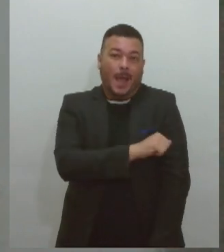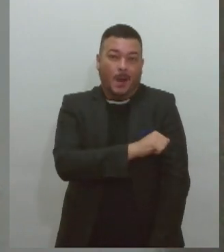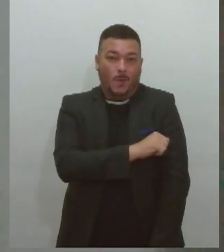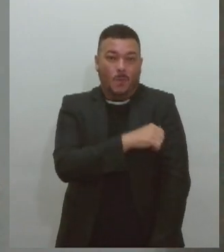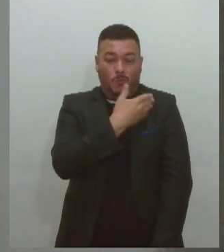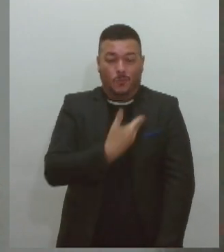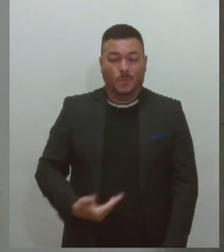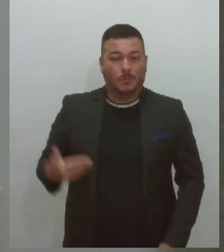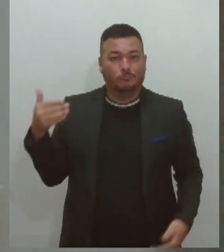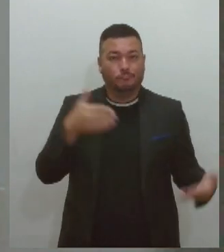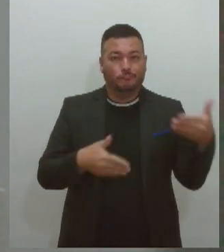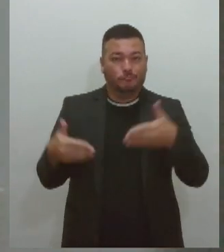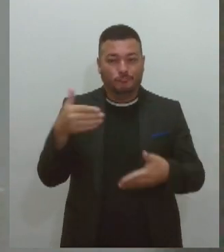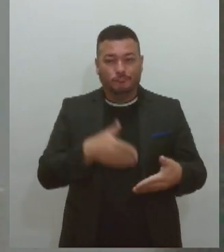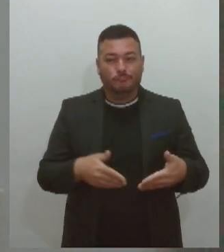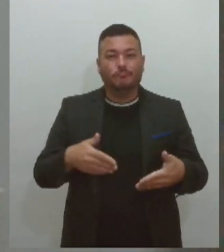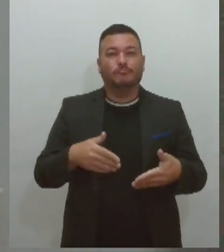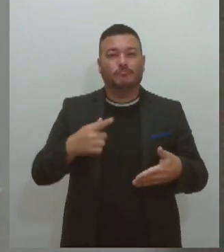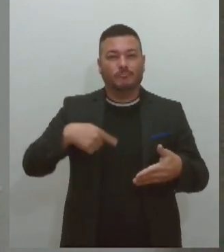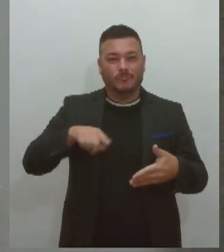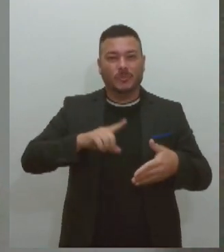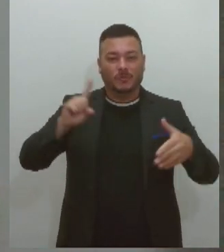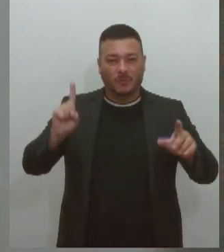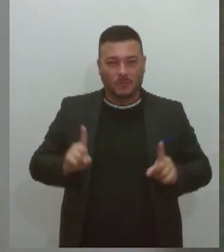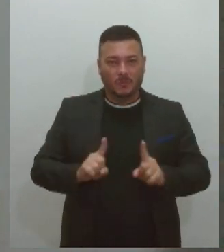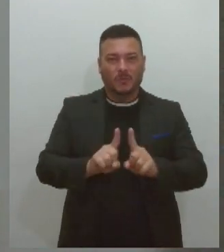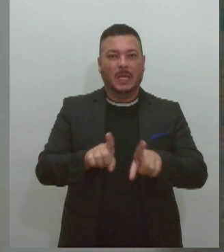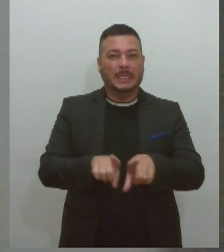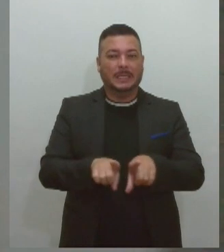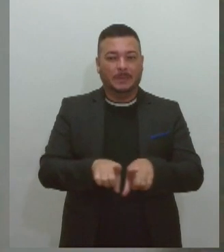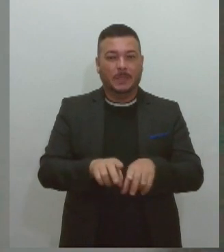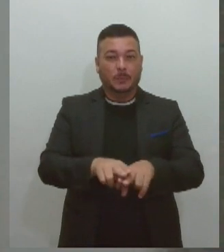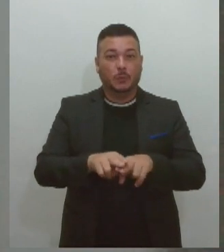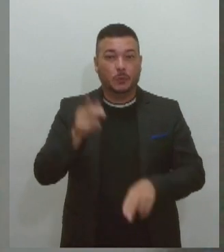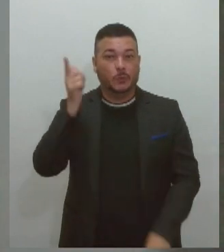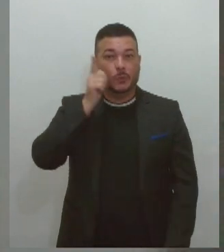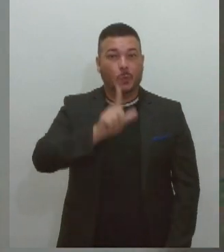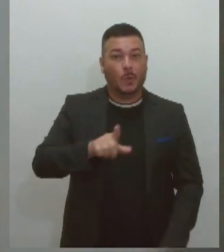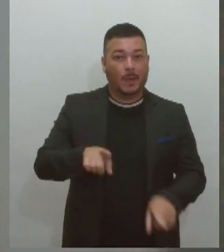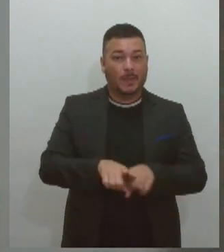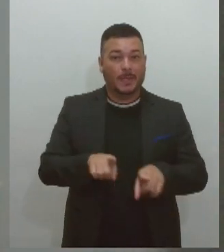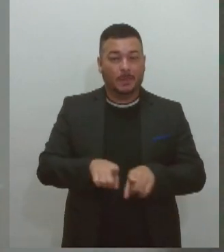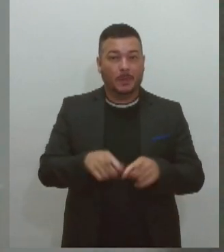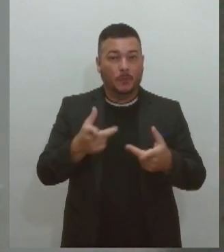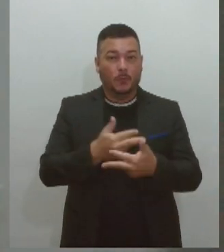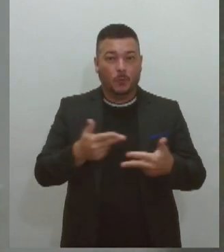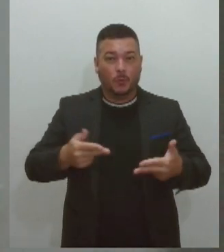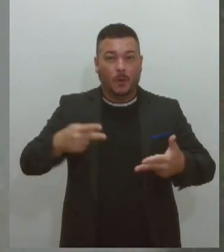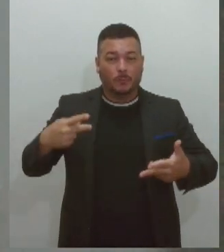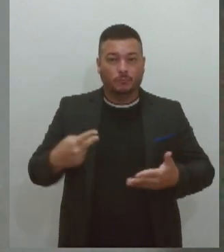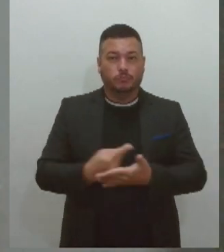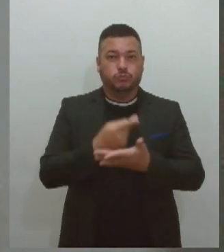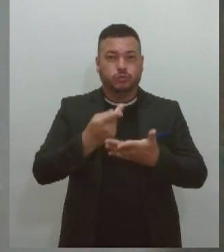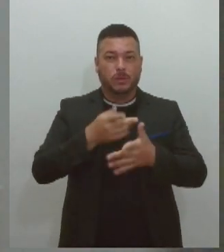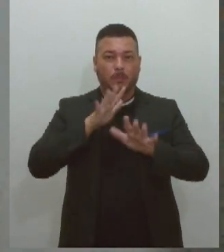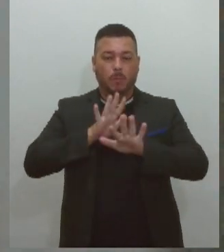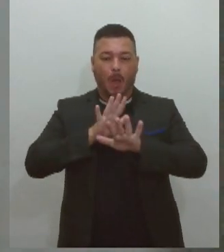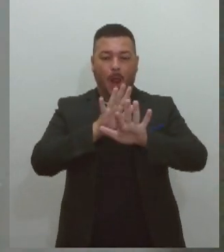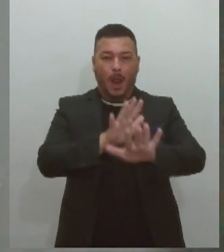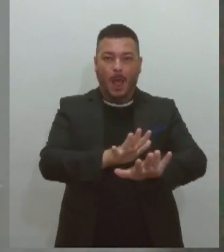foram recebidos, conseguimos plantio de árvores, realizamos a trilha lá na nossa unidade de